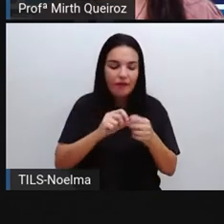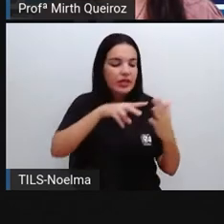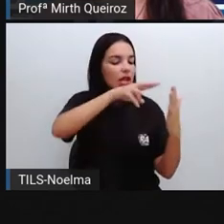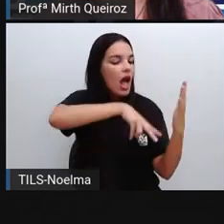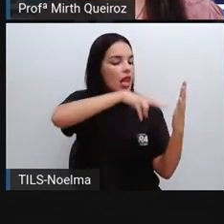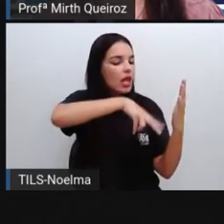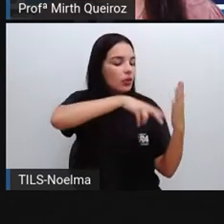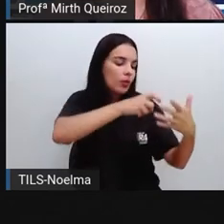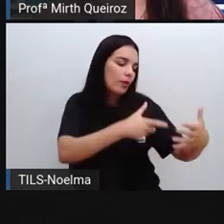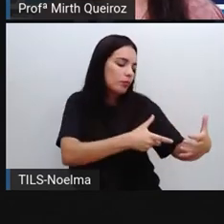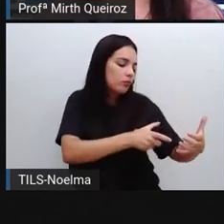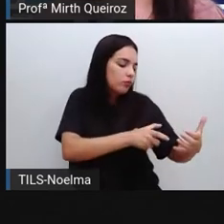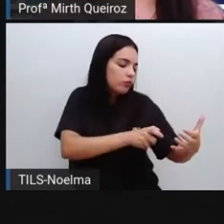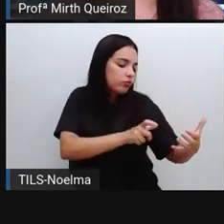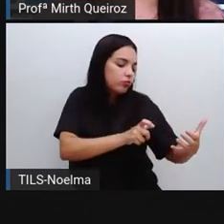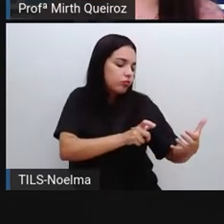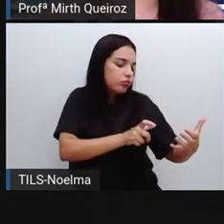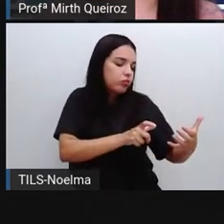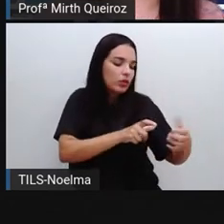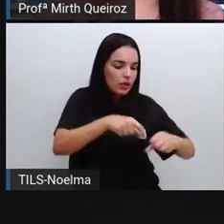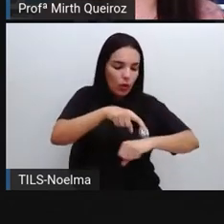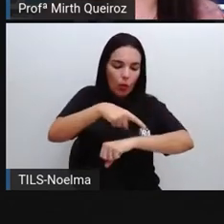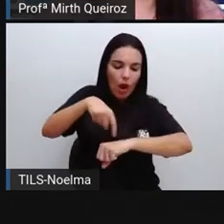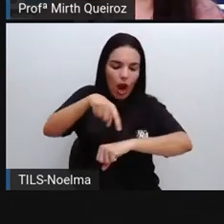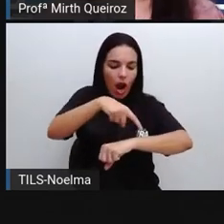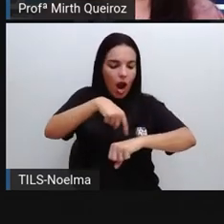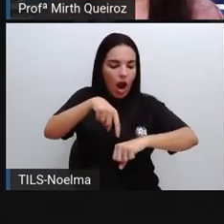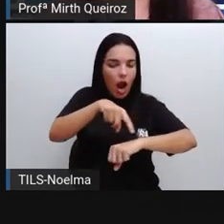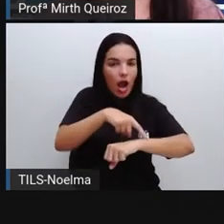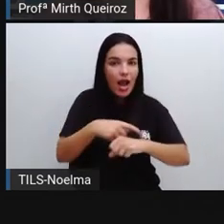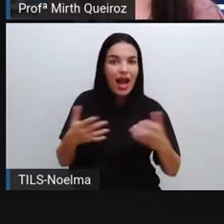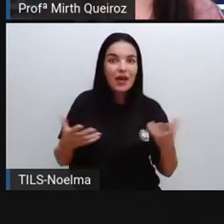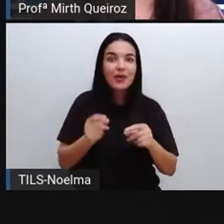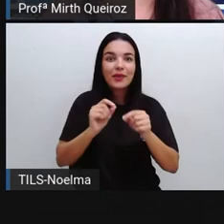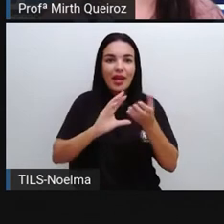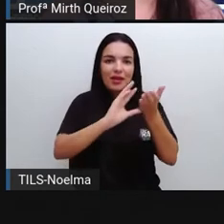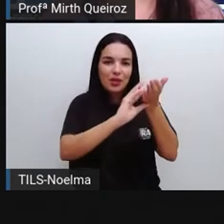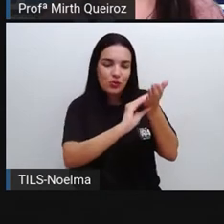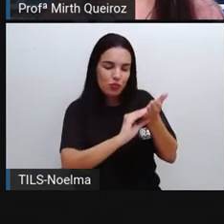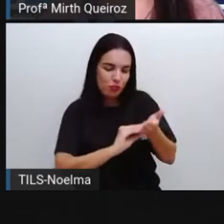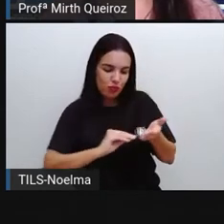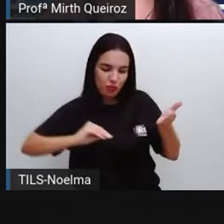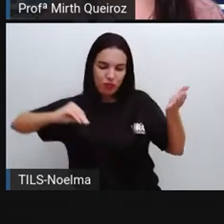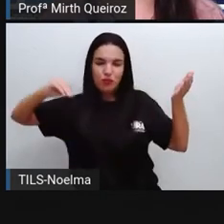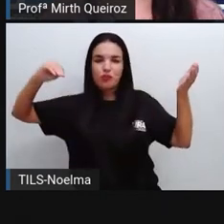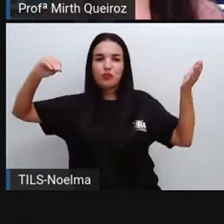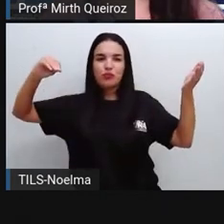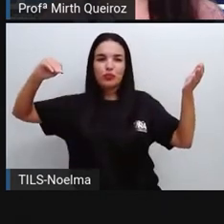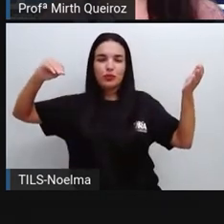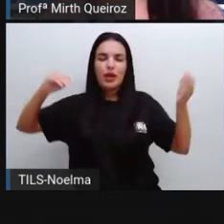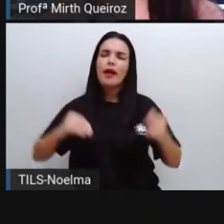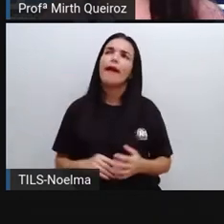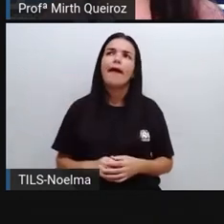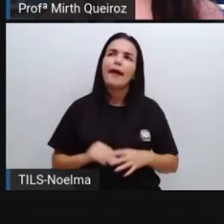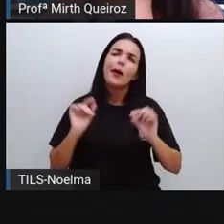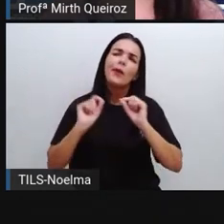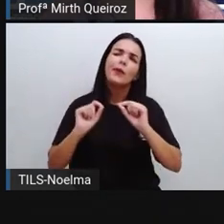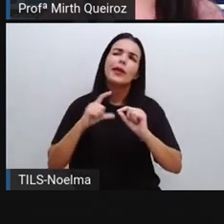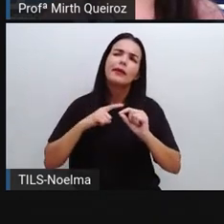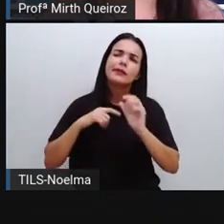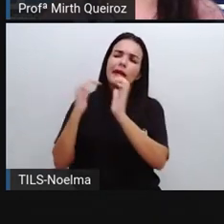do consumidor, aí nós vamos para a impressão da conta. E o que que vai ter ali